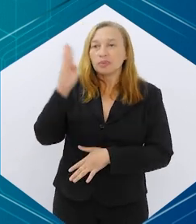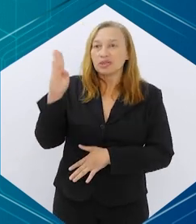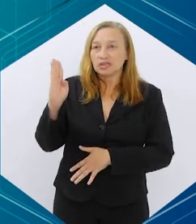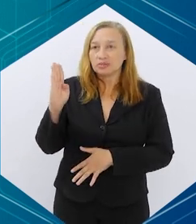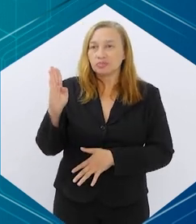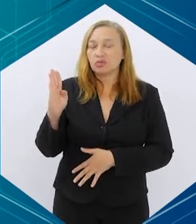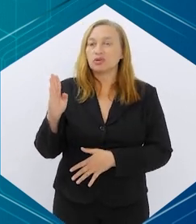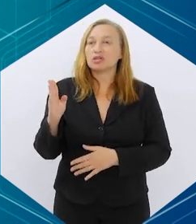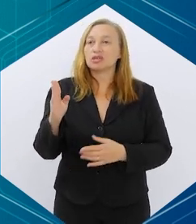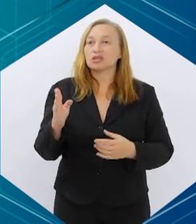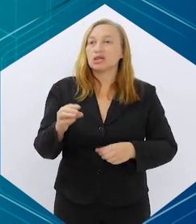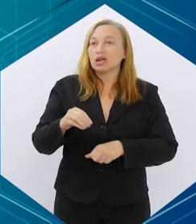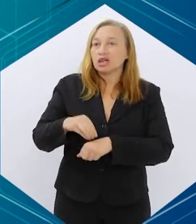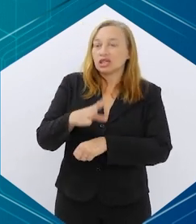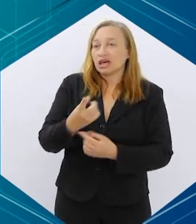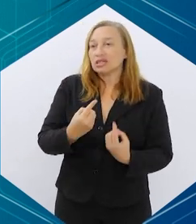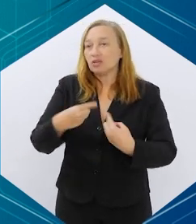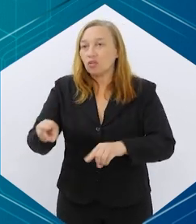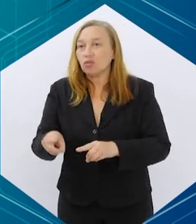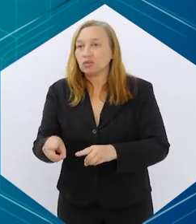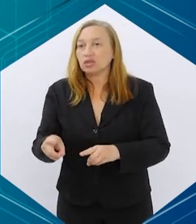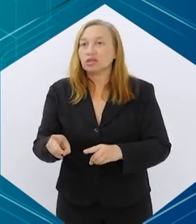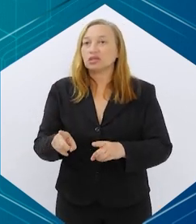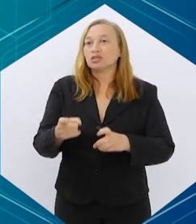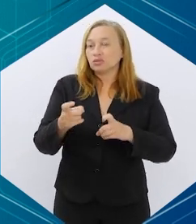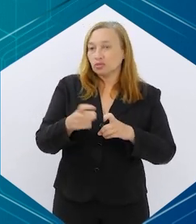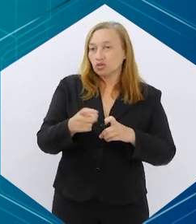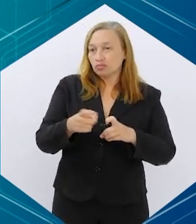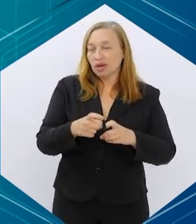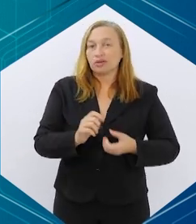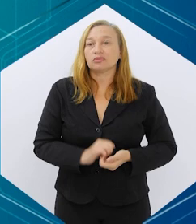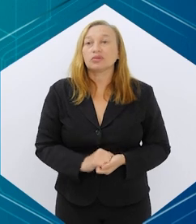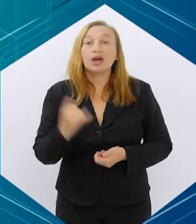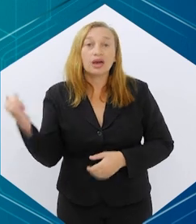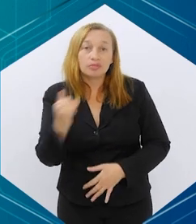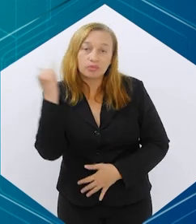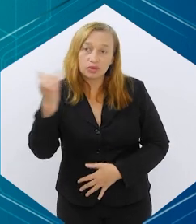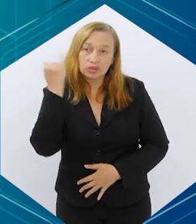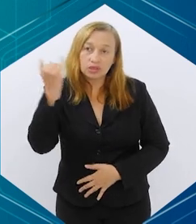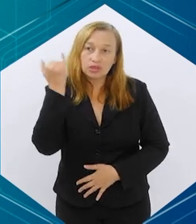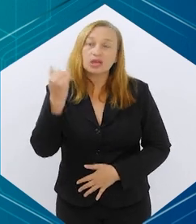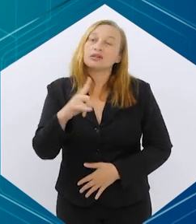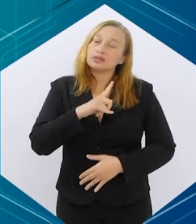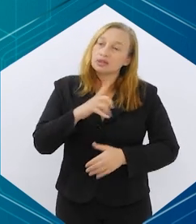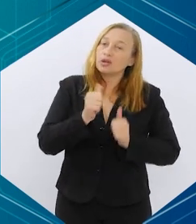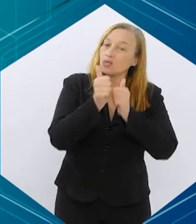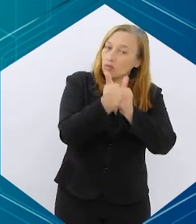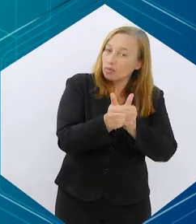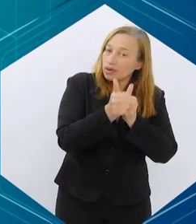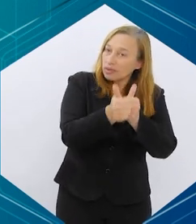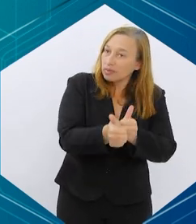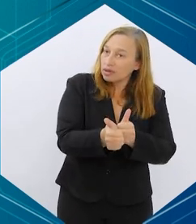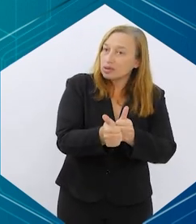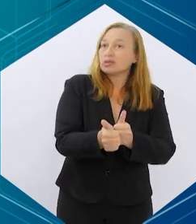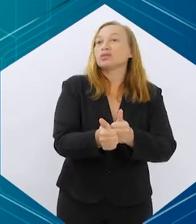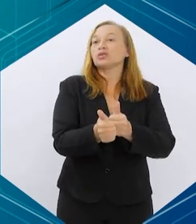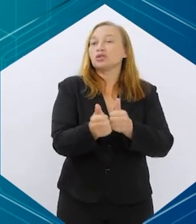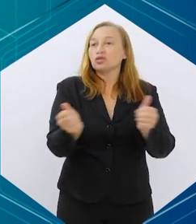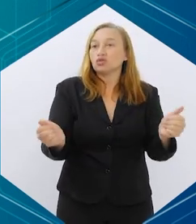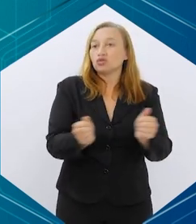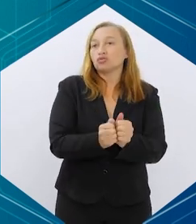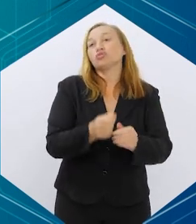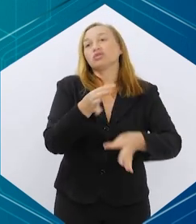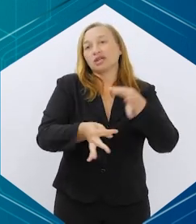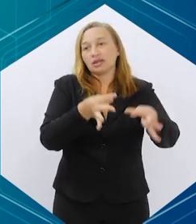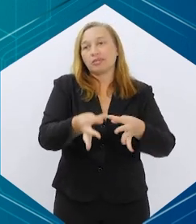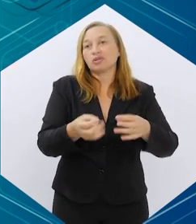as principais contraindicações do nosso consultório aí na prática clínica, daí a importância de ter um acompanhamento médico em conjunto